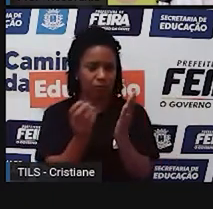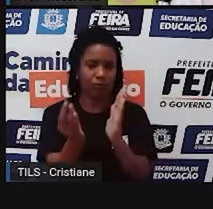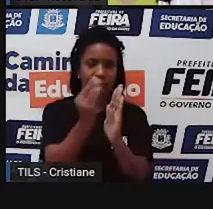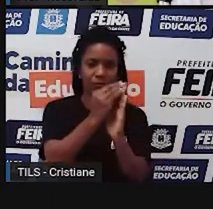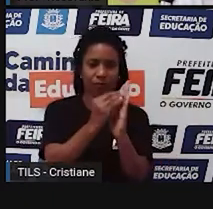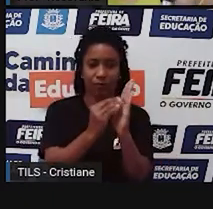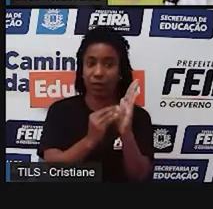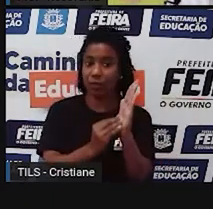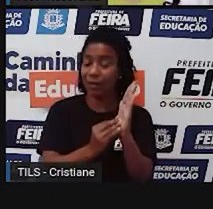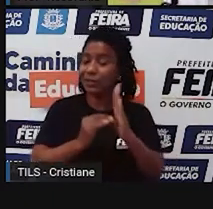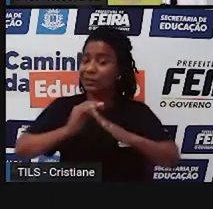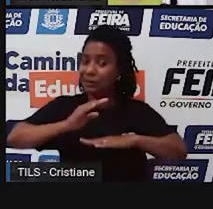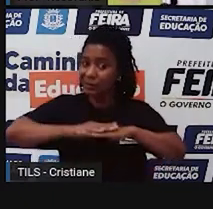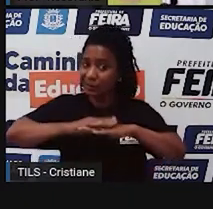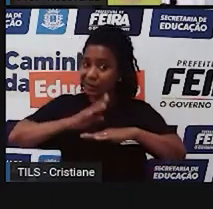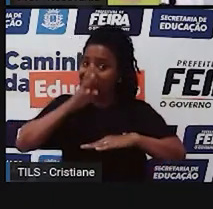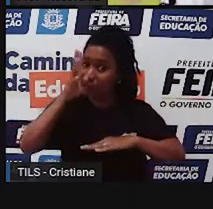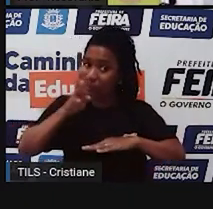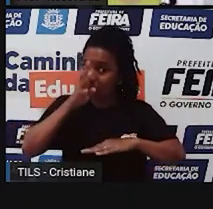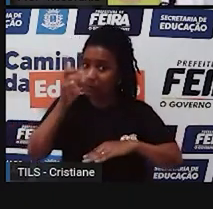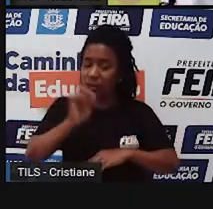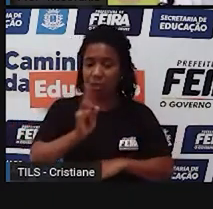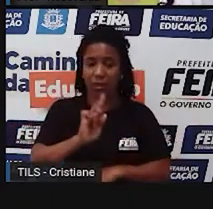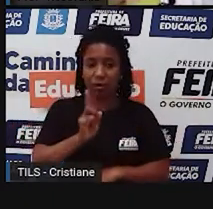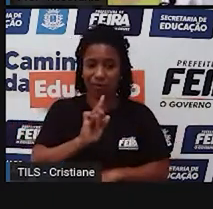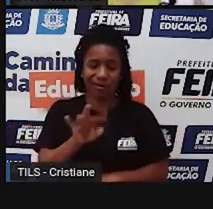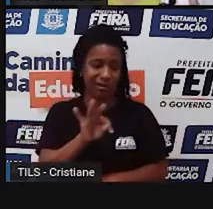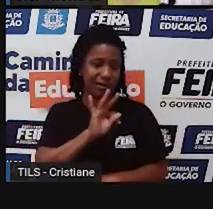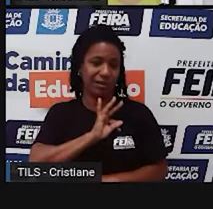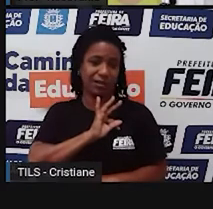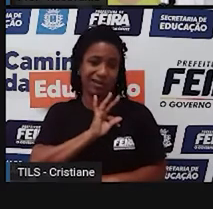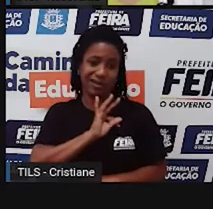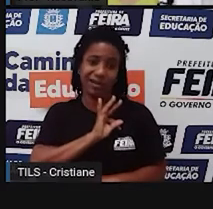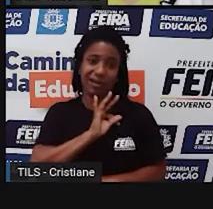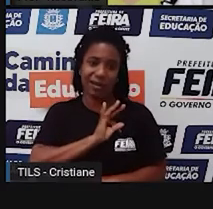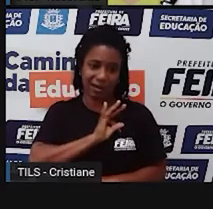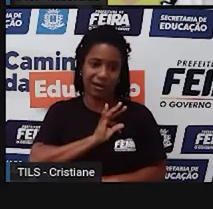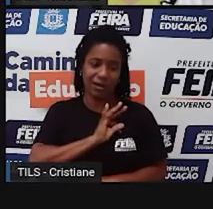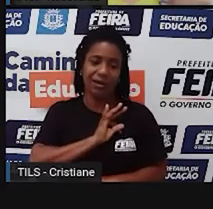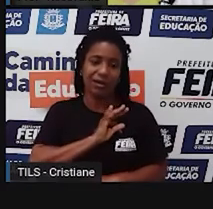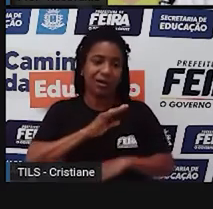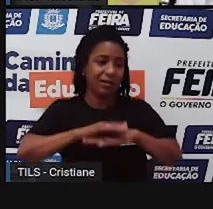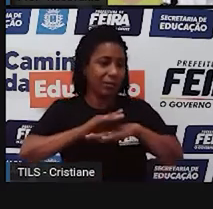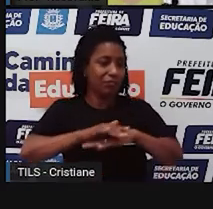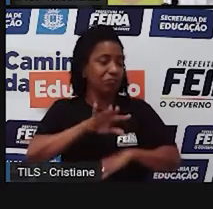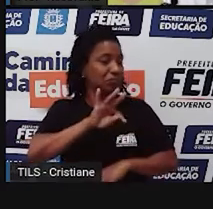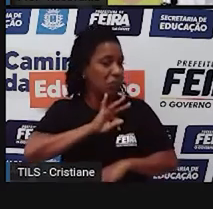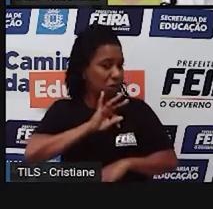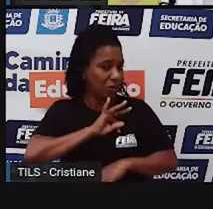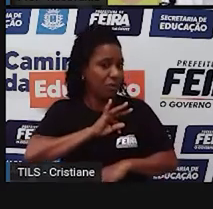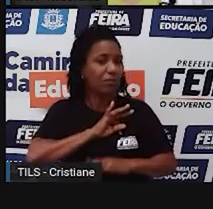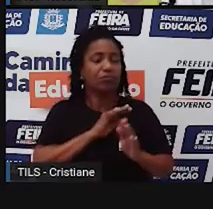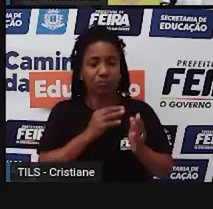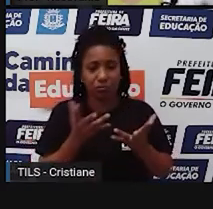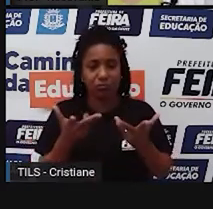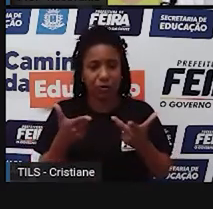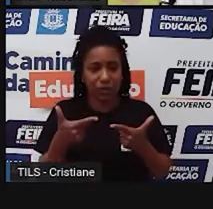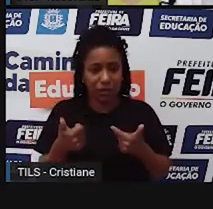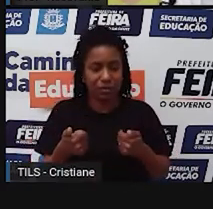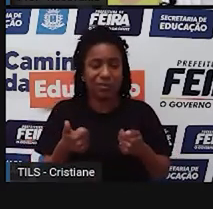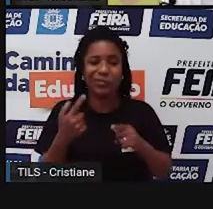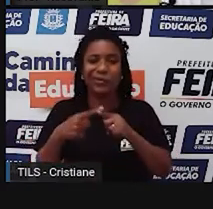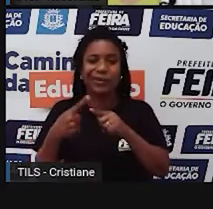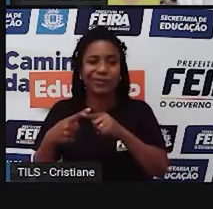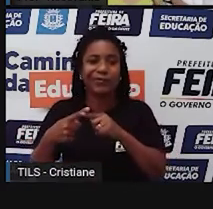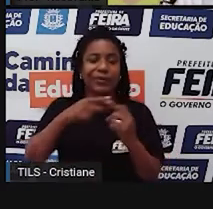uma determinada técnica, um determinado tipo de método, porque eu não posso, como eu já falei antes, fazer o meu método e ir lá no outro país fazer o outro. Aplicado